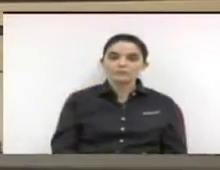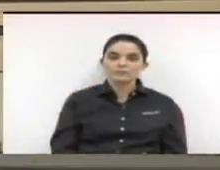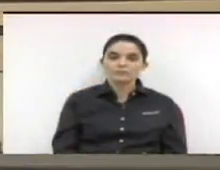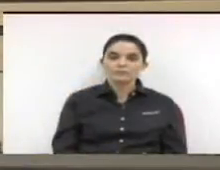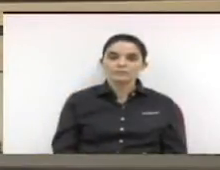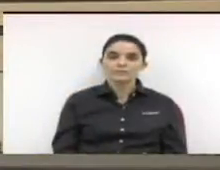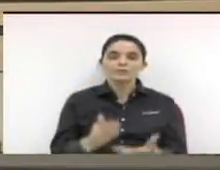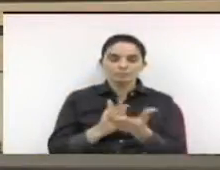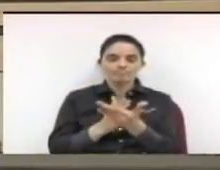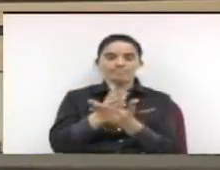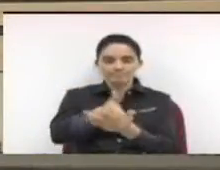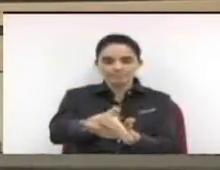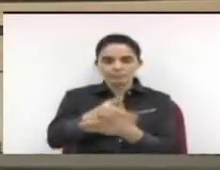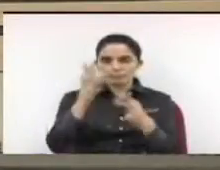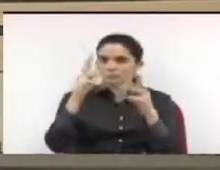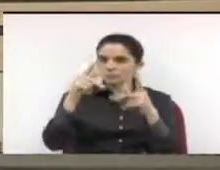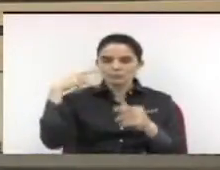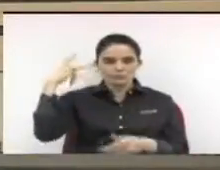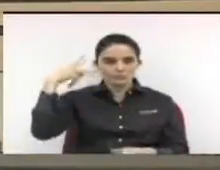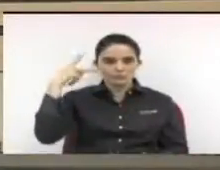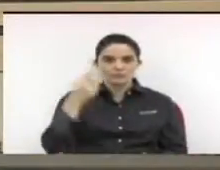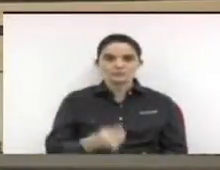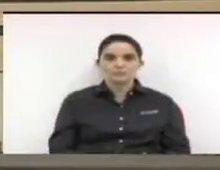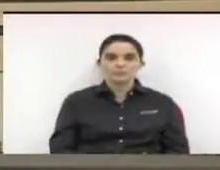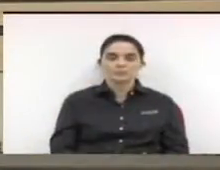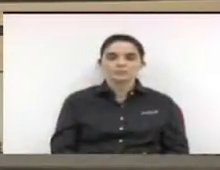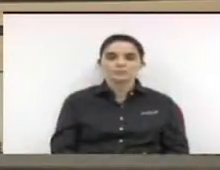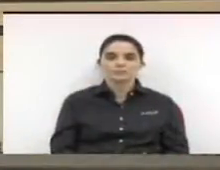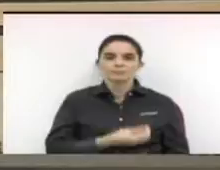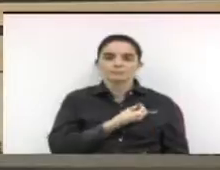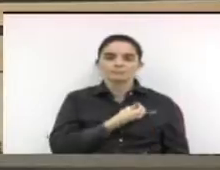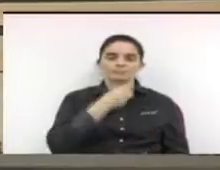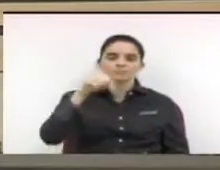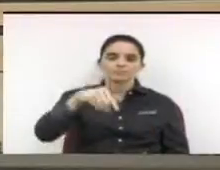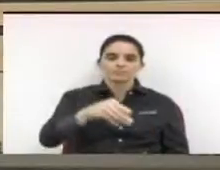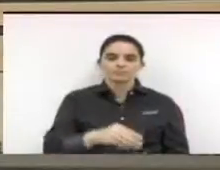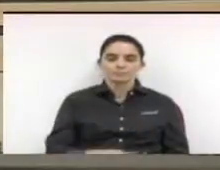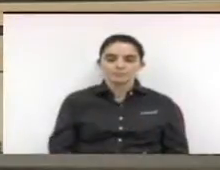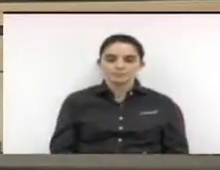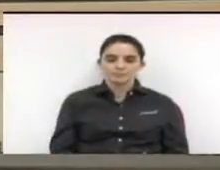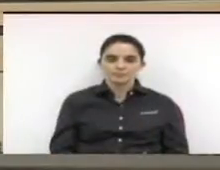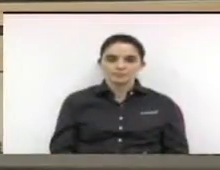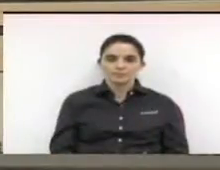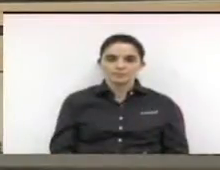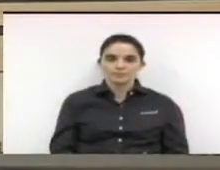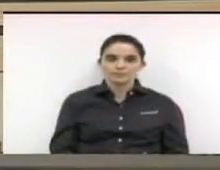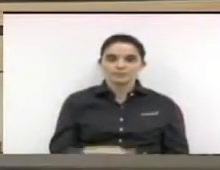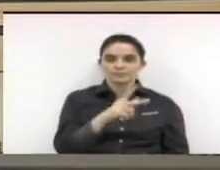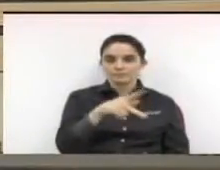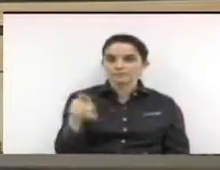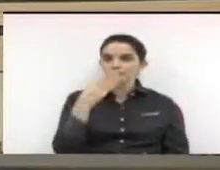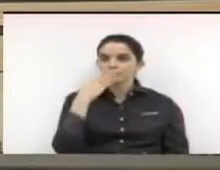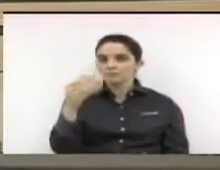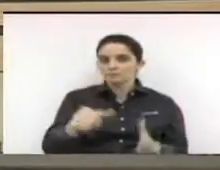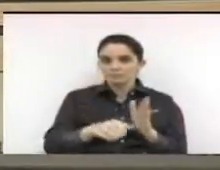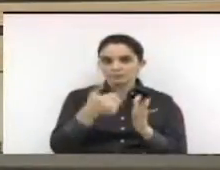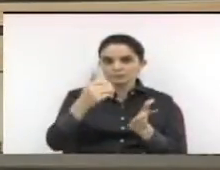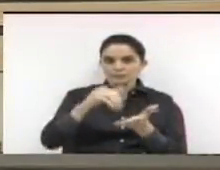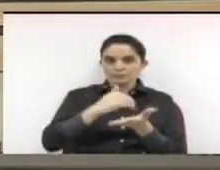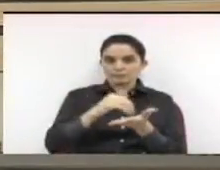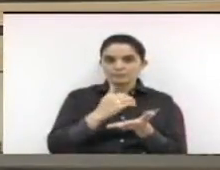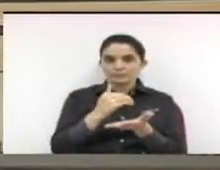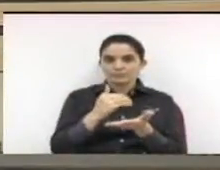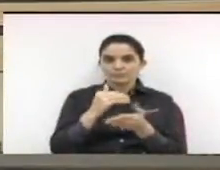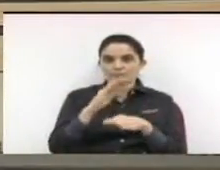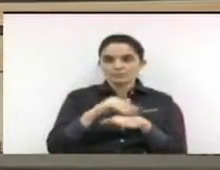Sim. A moção foi aprovada por todos os vereadores presentes no plenário. Agora, esta presidente solicita ao primeiro secretário que